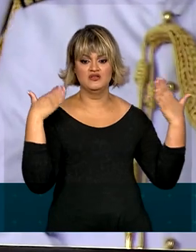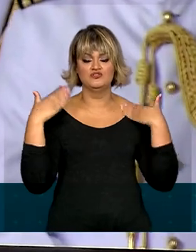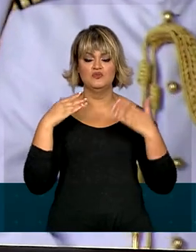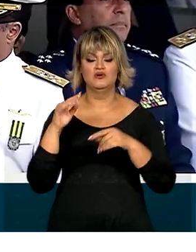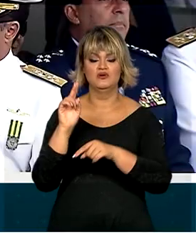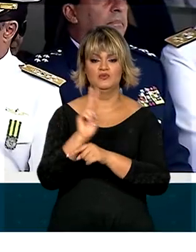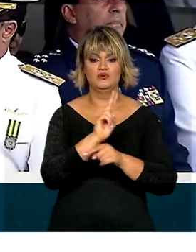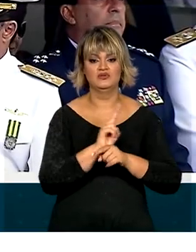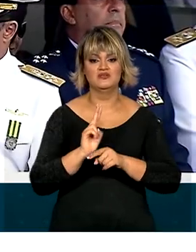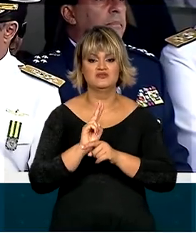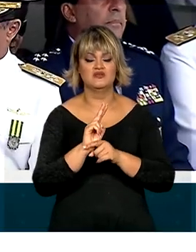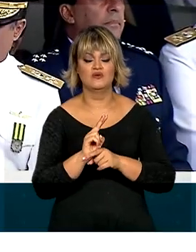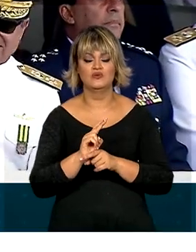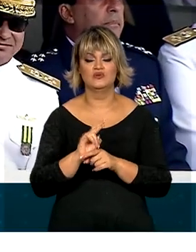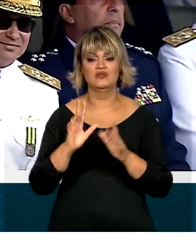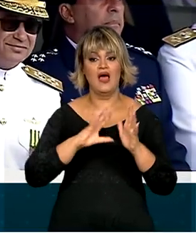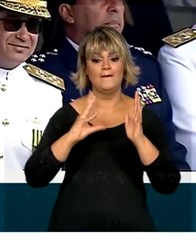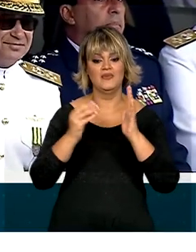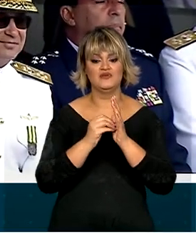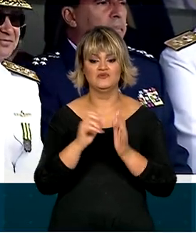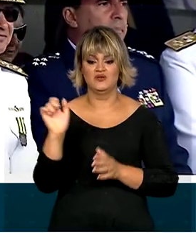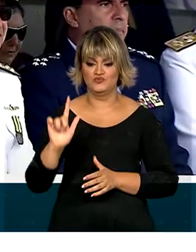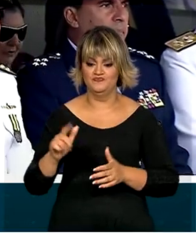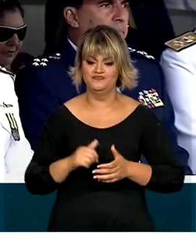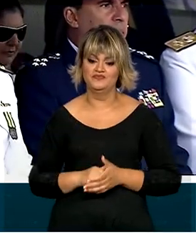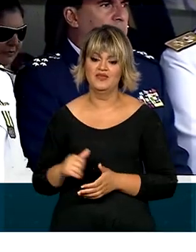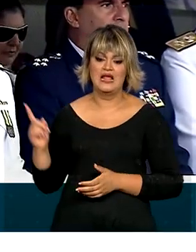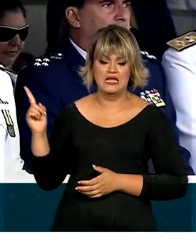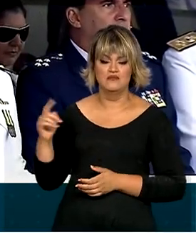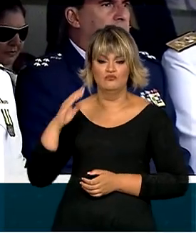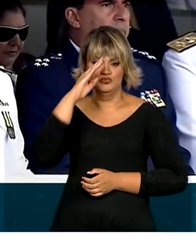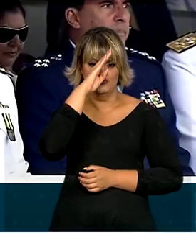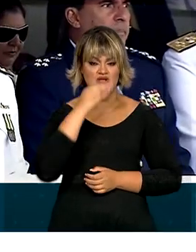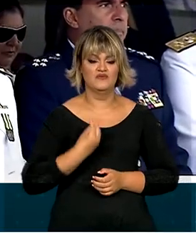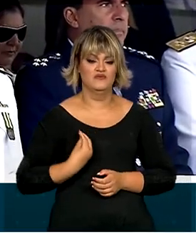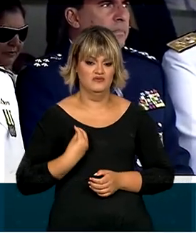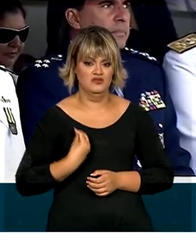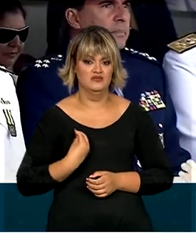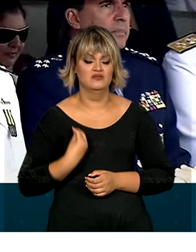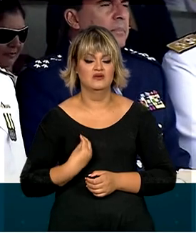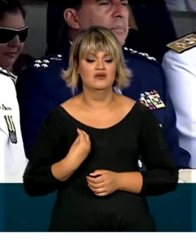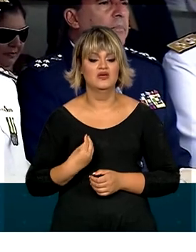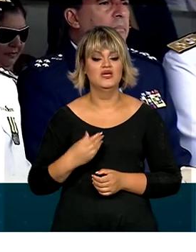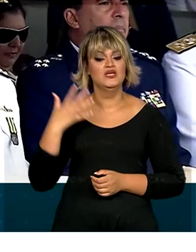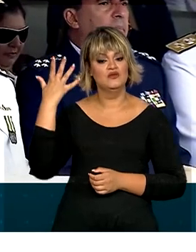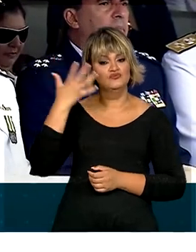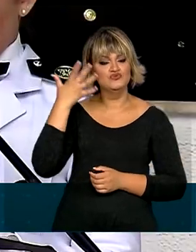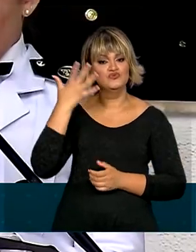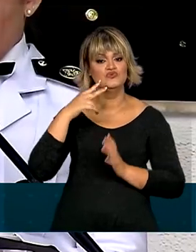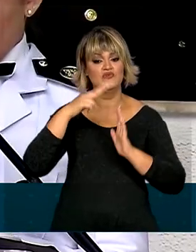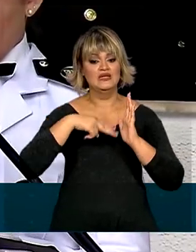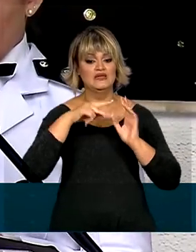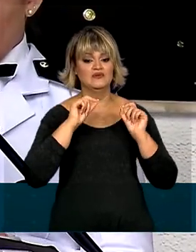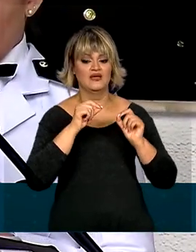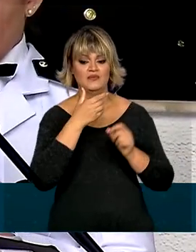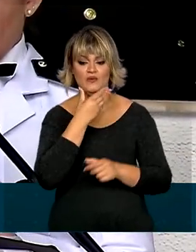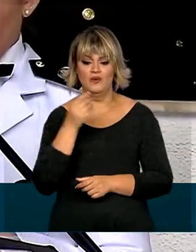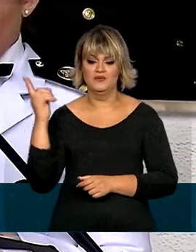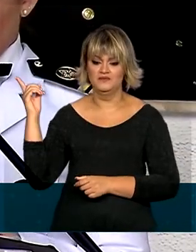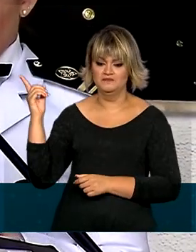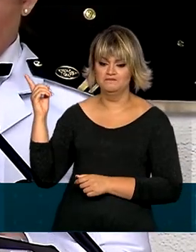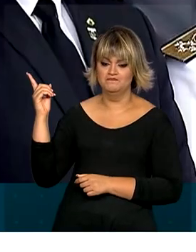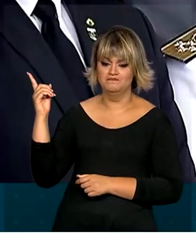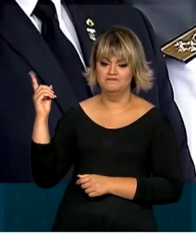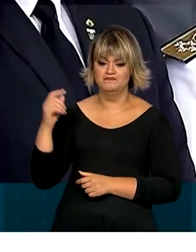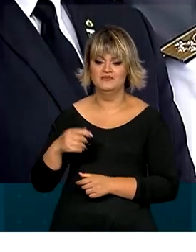da Amazônia Azul. O presidente Jair Bolsonaro participou da cerimônia e seu discurso foi lido pelo orador do